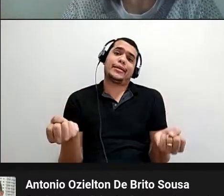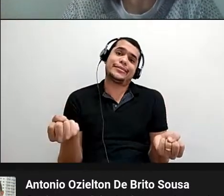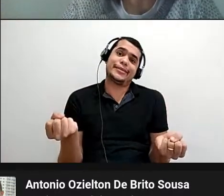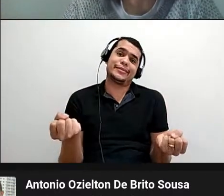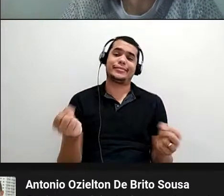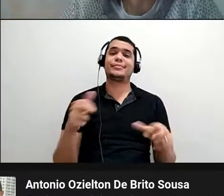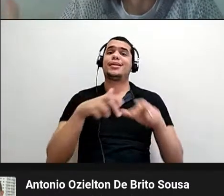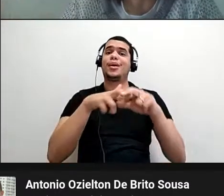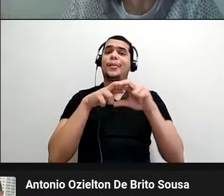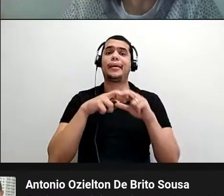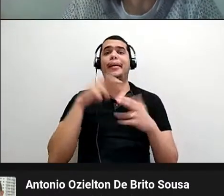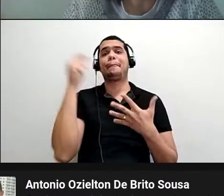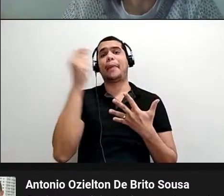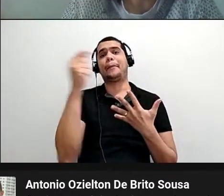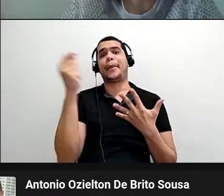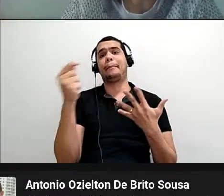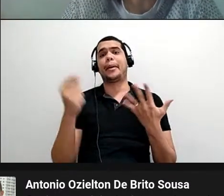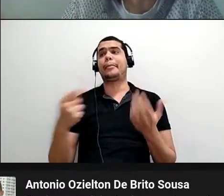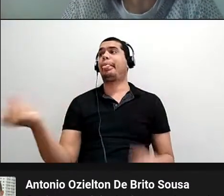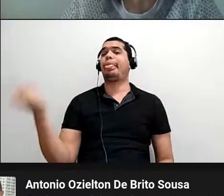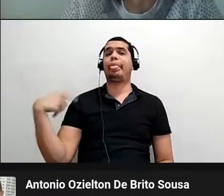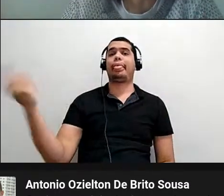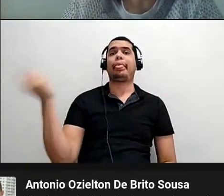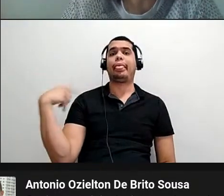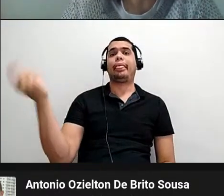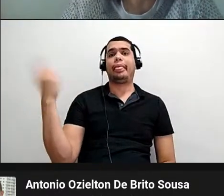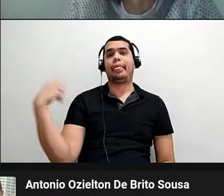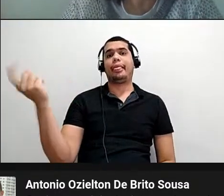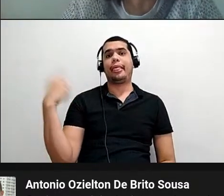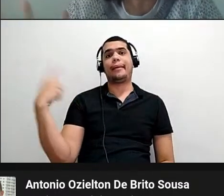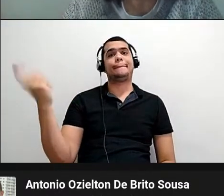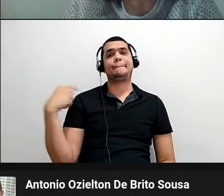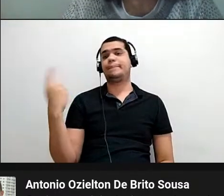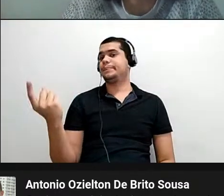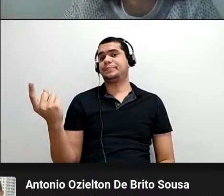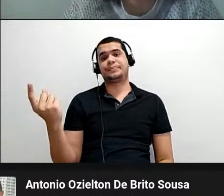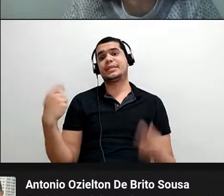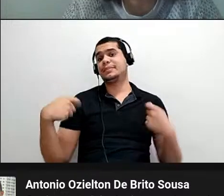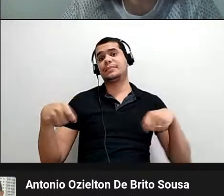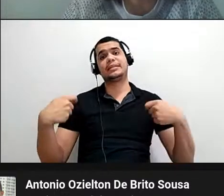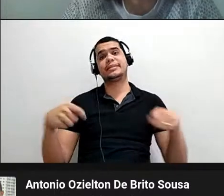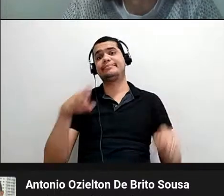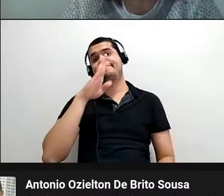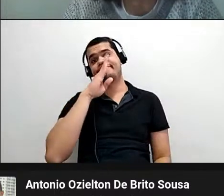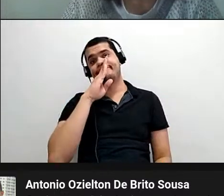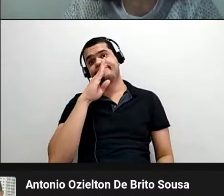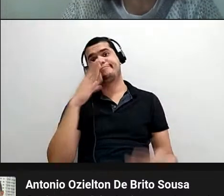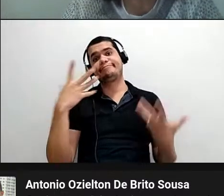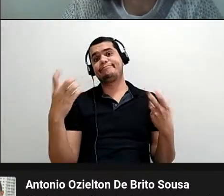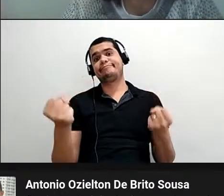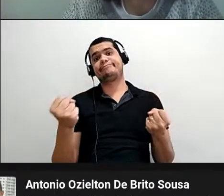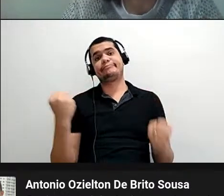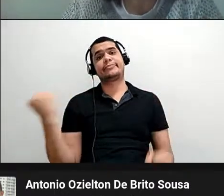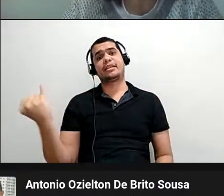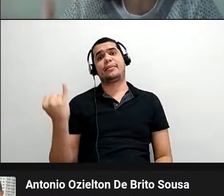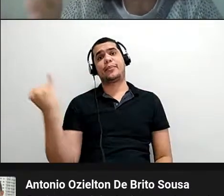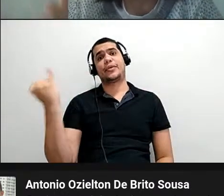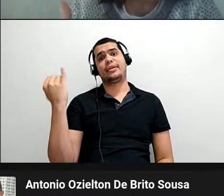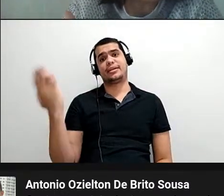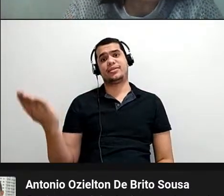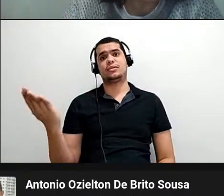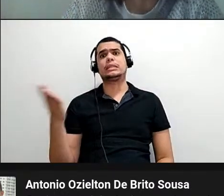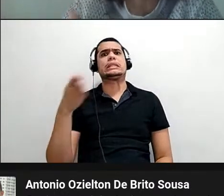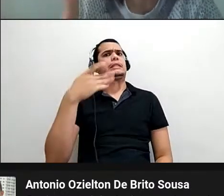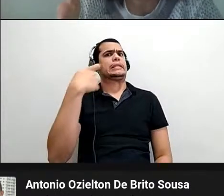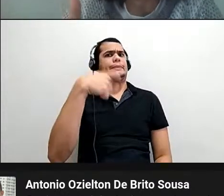essas coisas que não são colocadas como como algo que a gente precisa acreditar que é o que é importante, né? Não, você